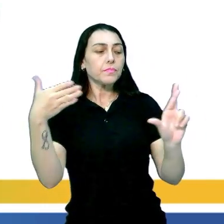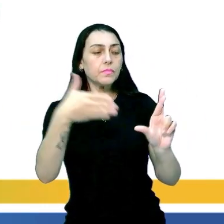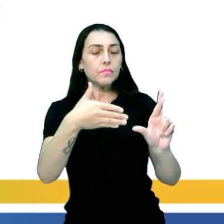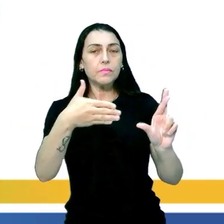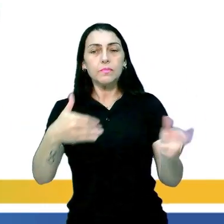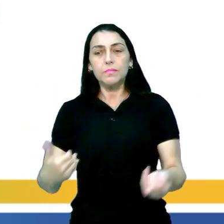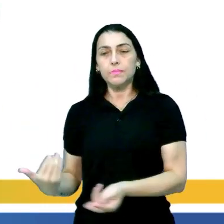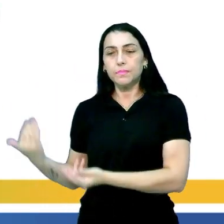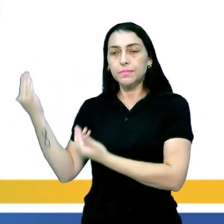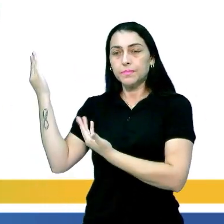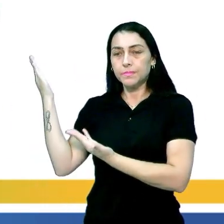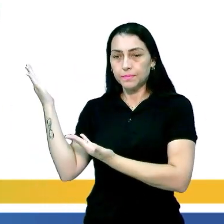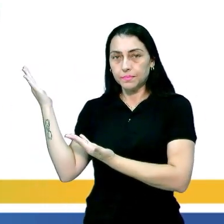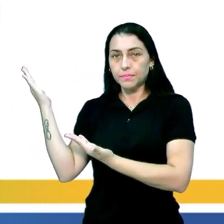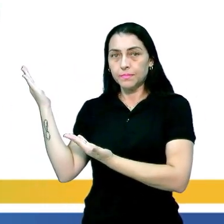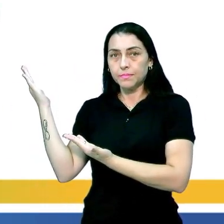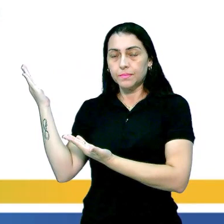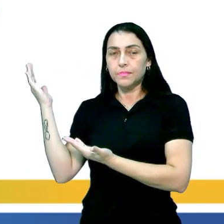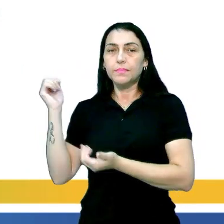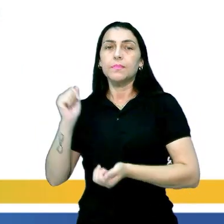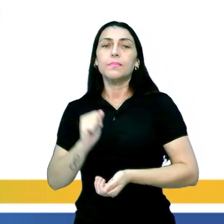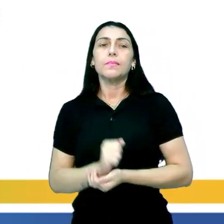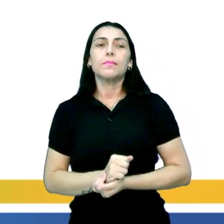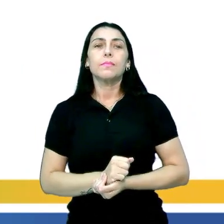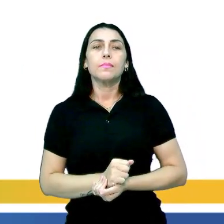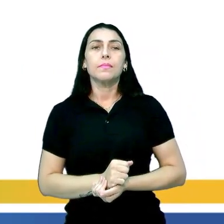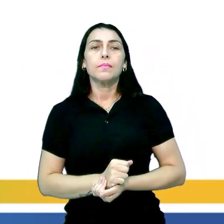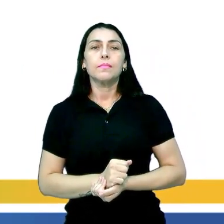aqui está o nosso referencial bibliográfico